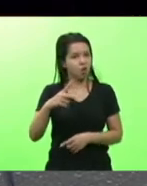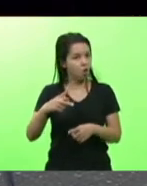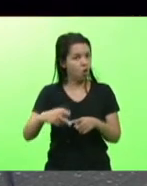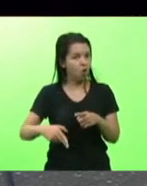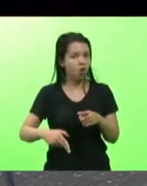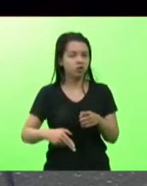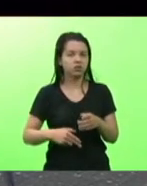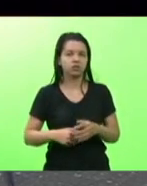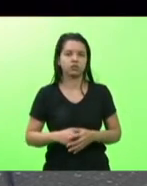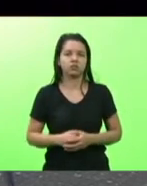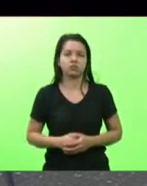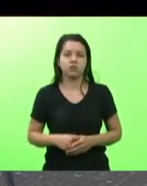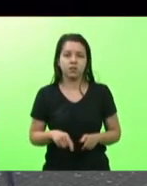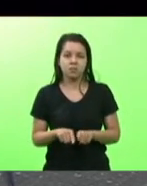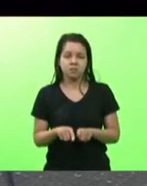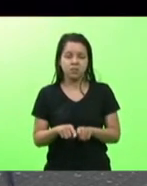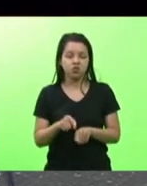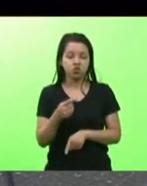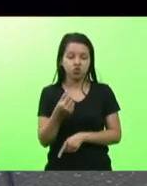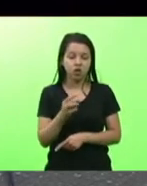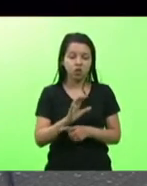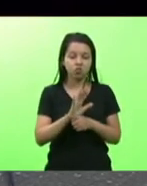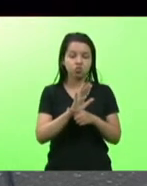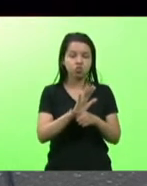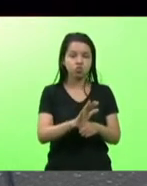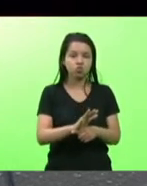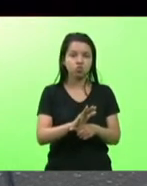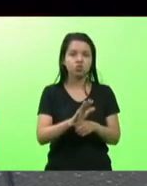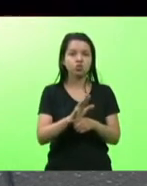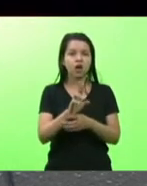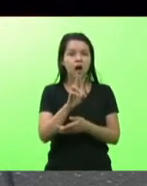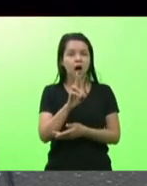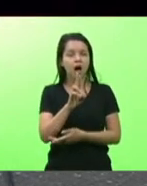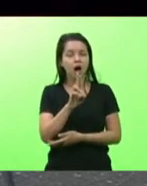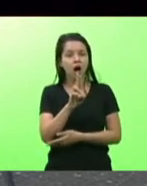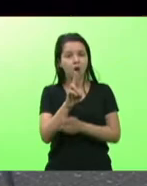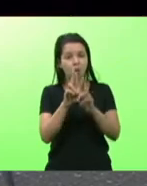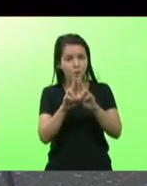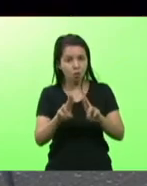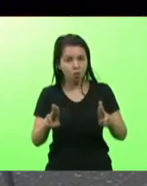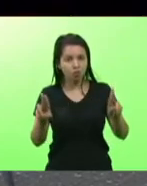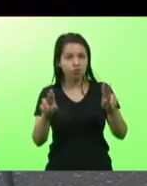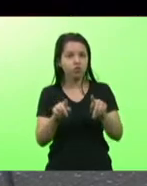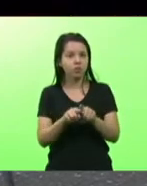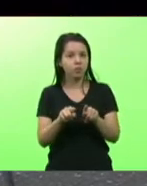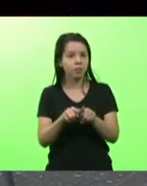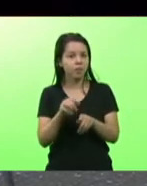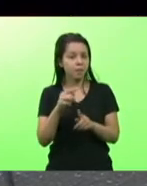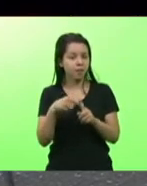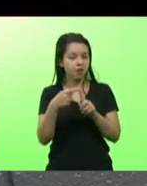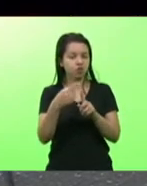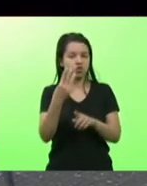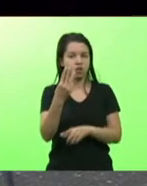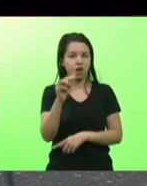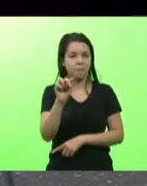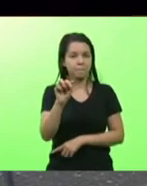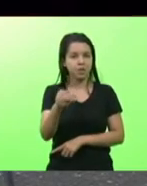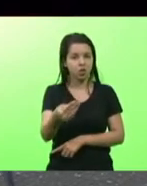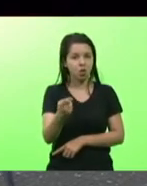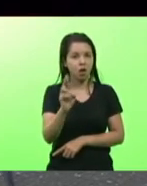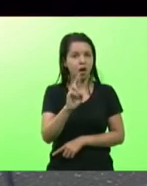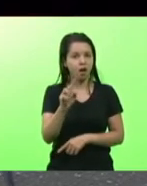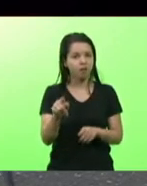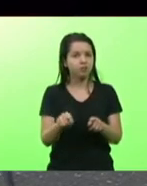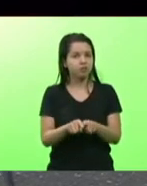para a nossa universidade federal mais 3 milhões de reais e pasmem